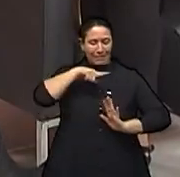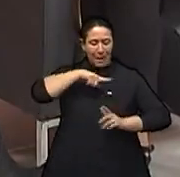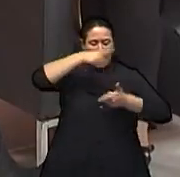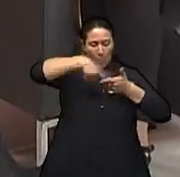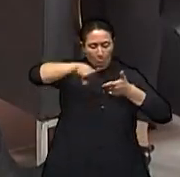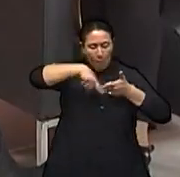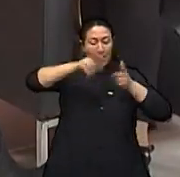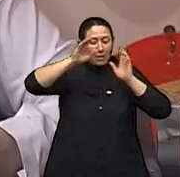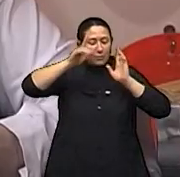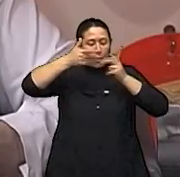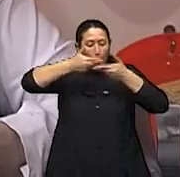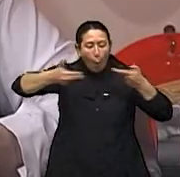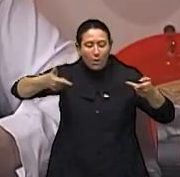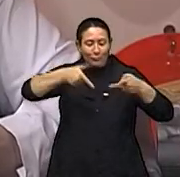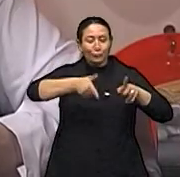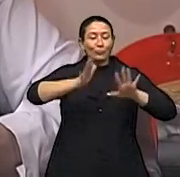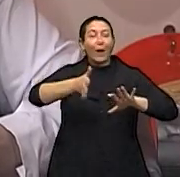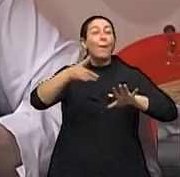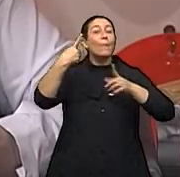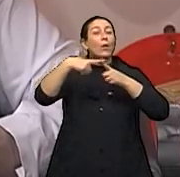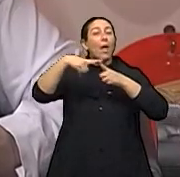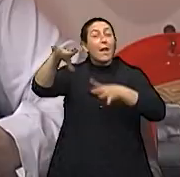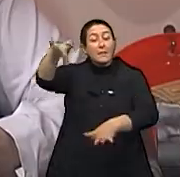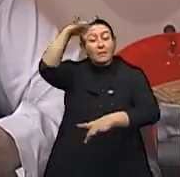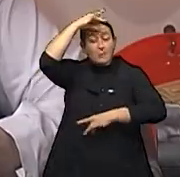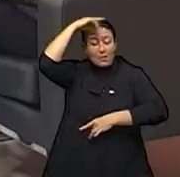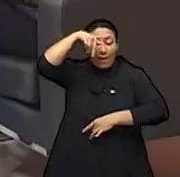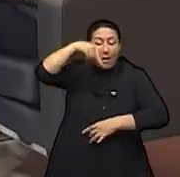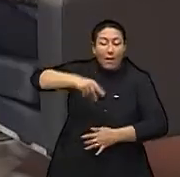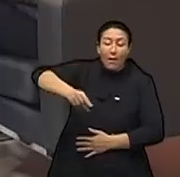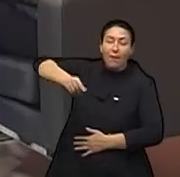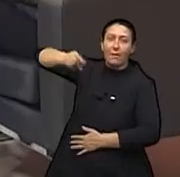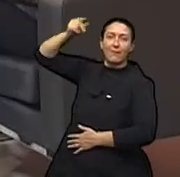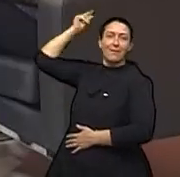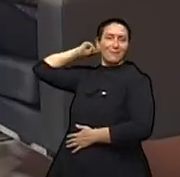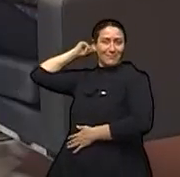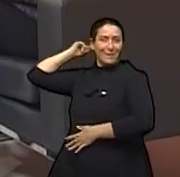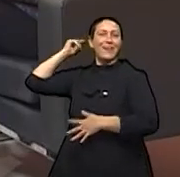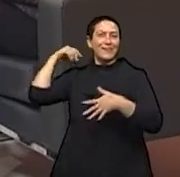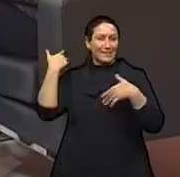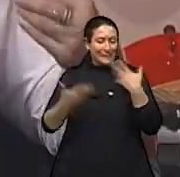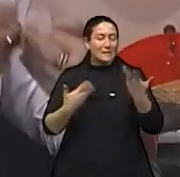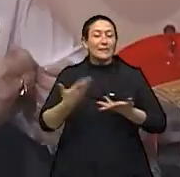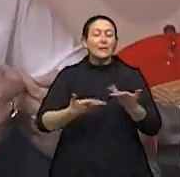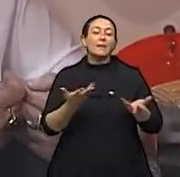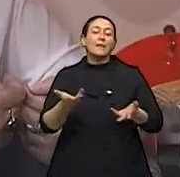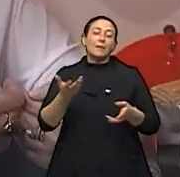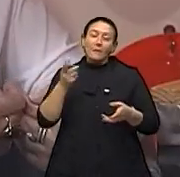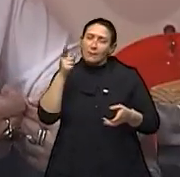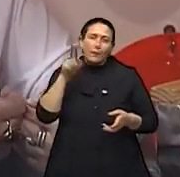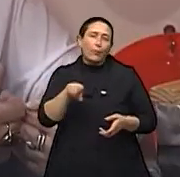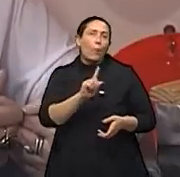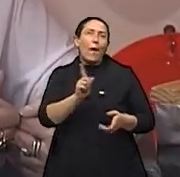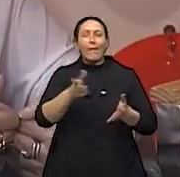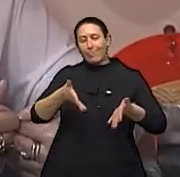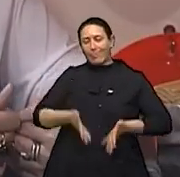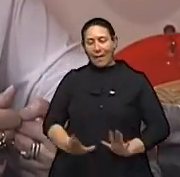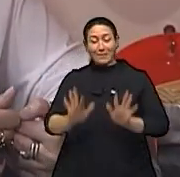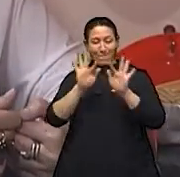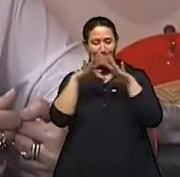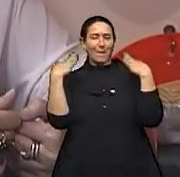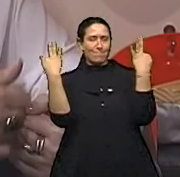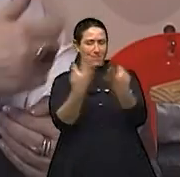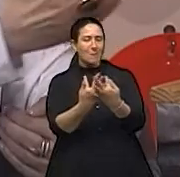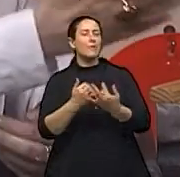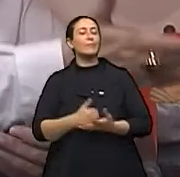predisposições. Assim como por uma doença. Exatamente. ok. Então, ela não nasce numa família